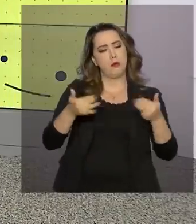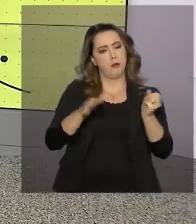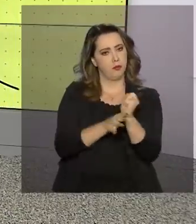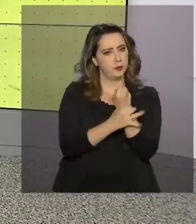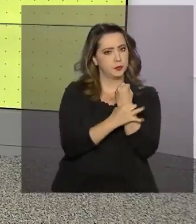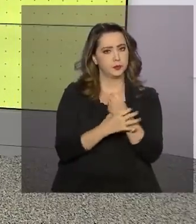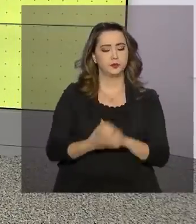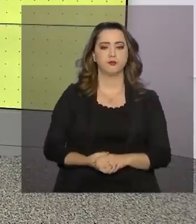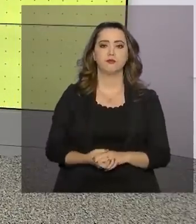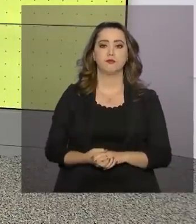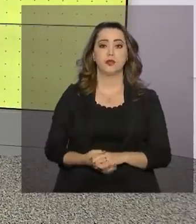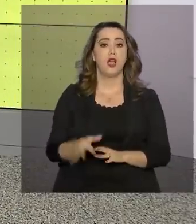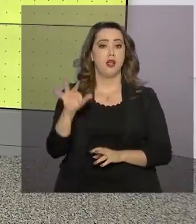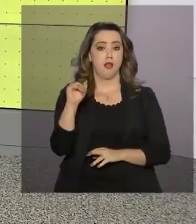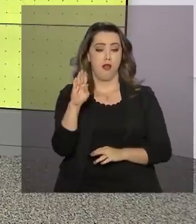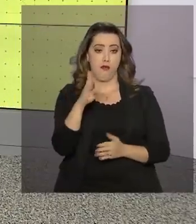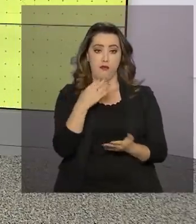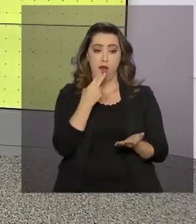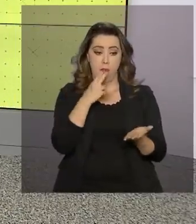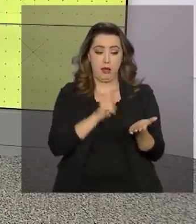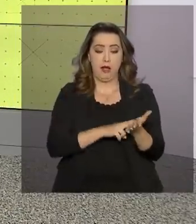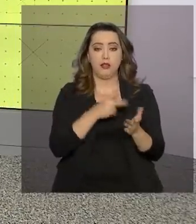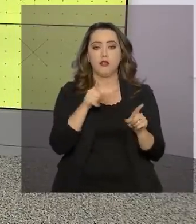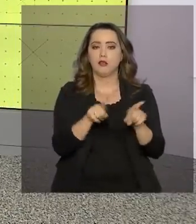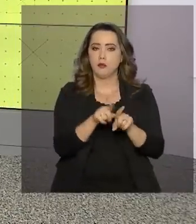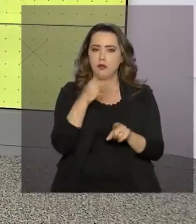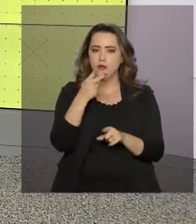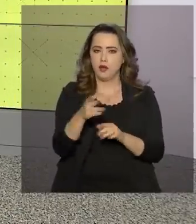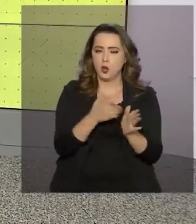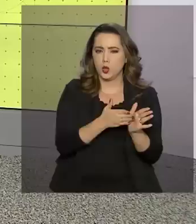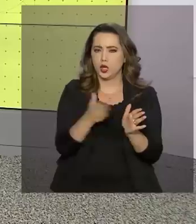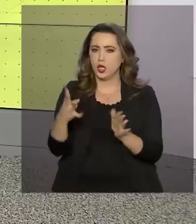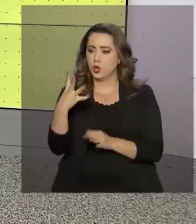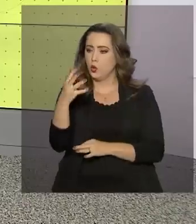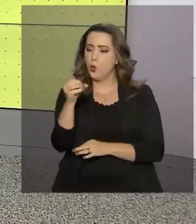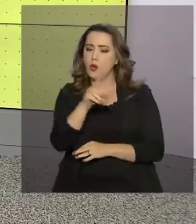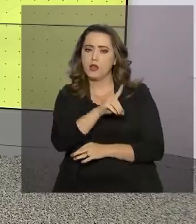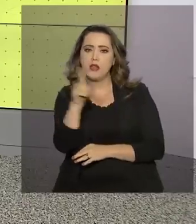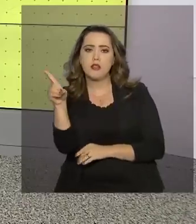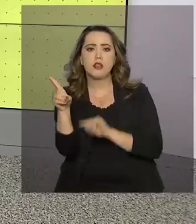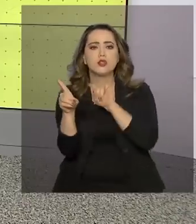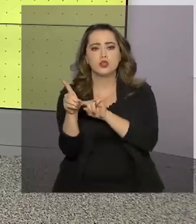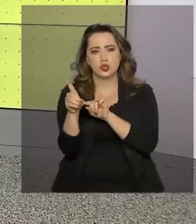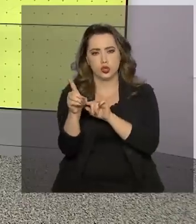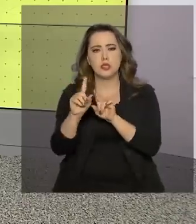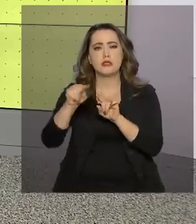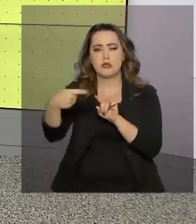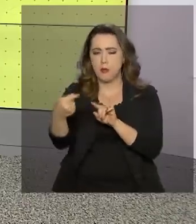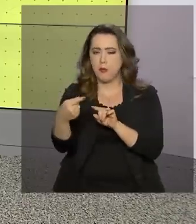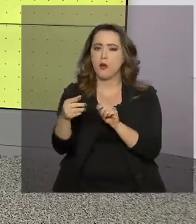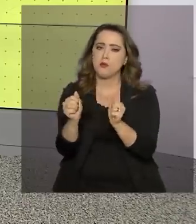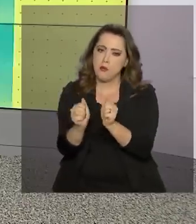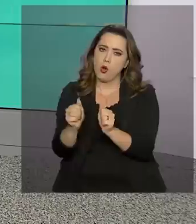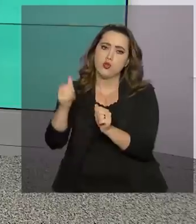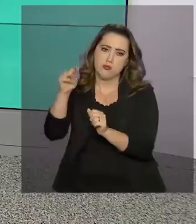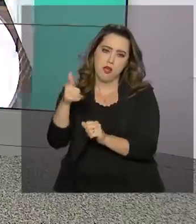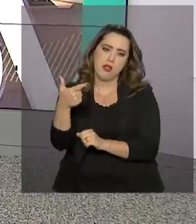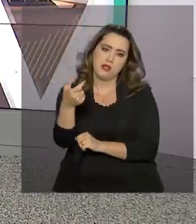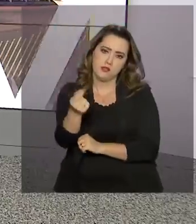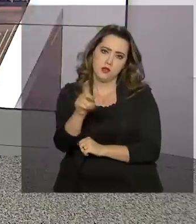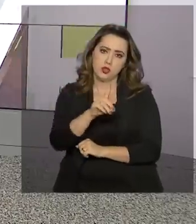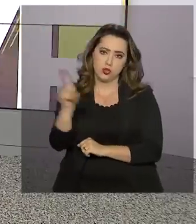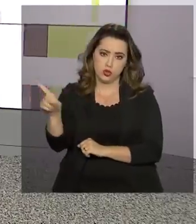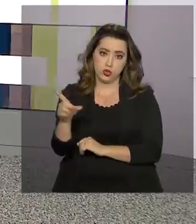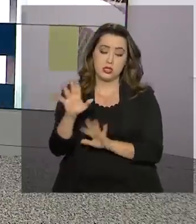informou ainda que o prazo do inquérito policial militar é de 40 dias, prorrogável por mais 20 dias. Depois de concluído,